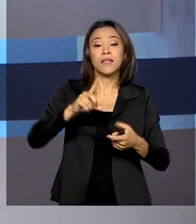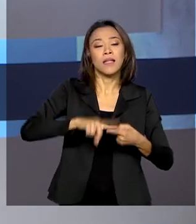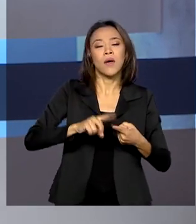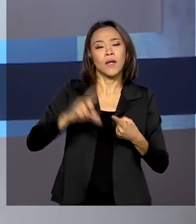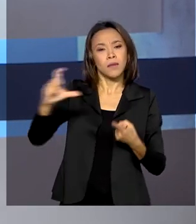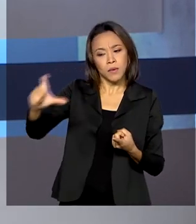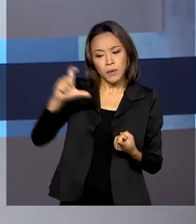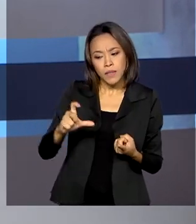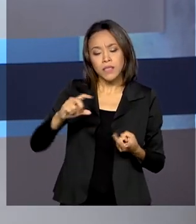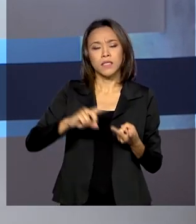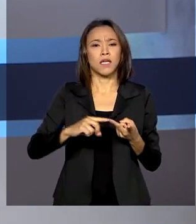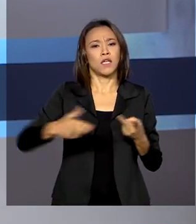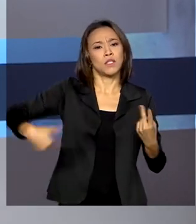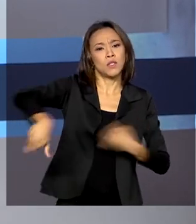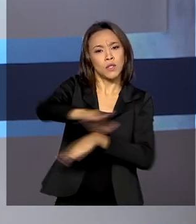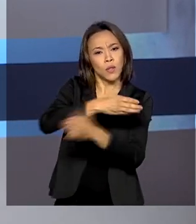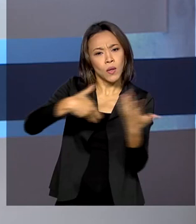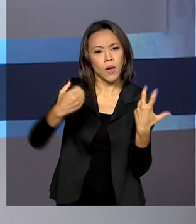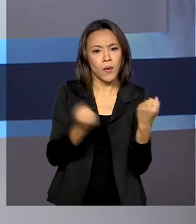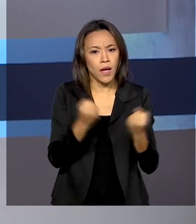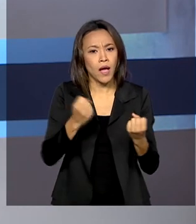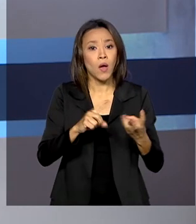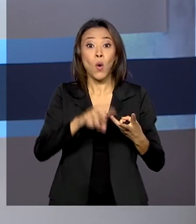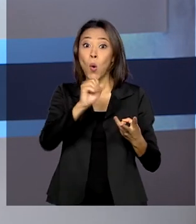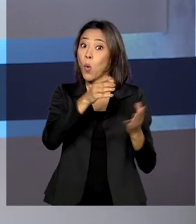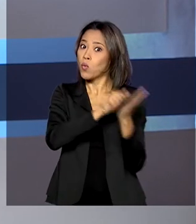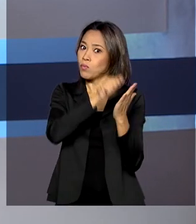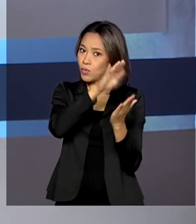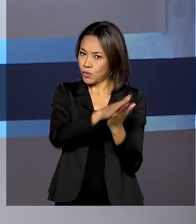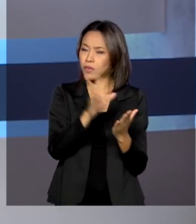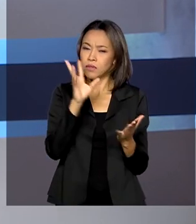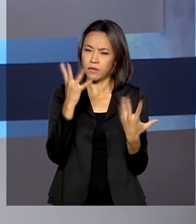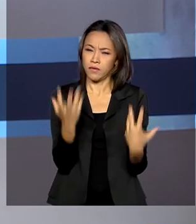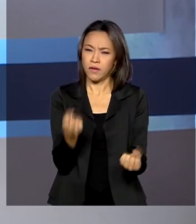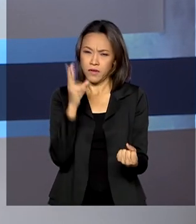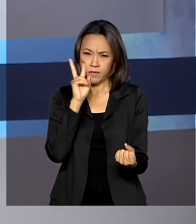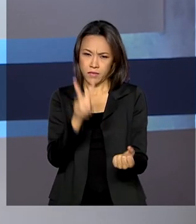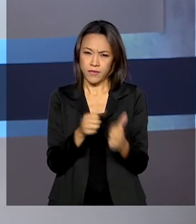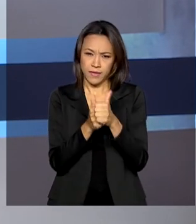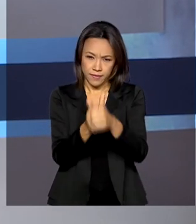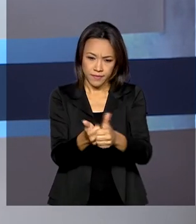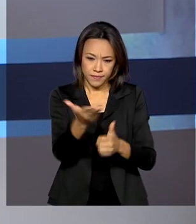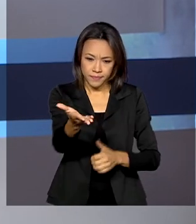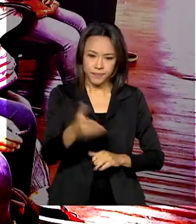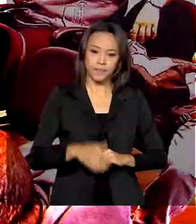trocar o carro ou recorrer de uma multa. Vamos ver na reportagem de Mariana Jungmann.